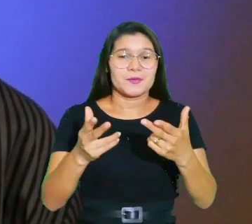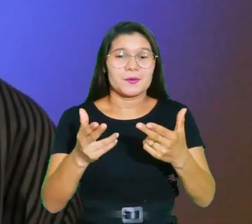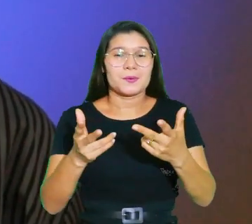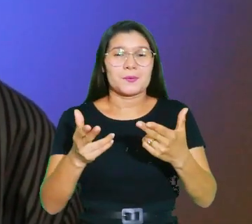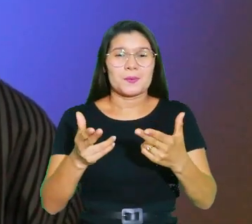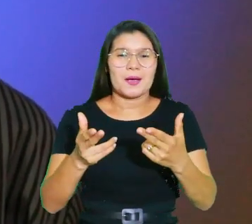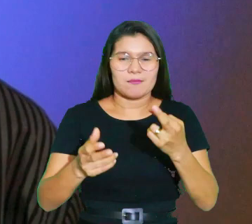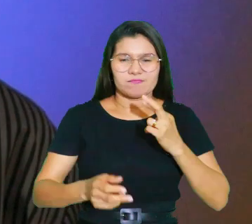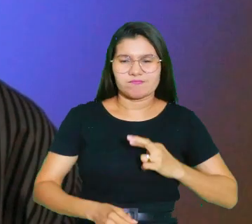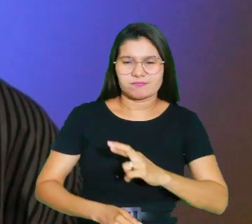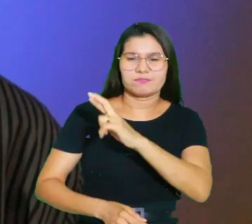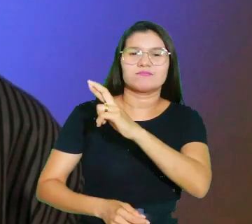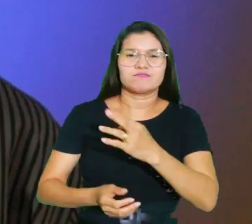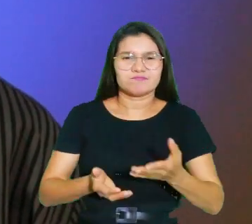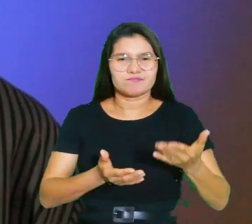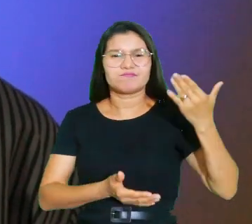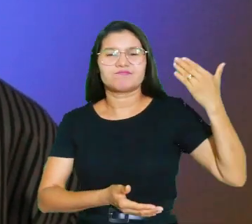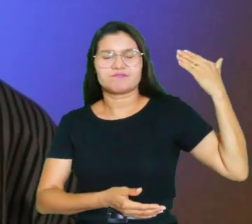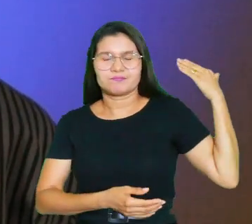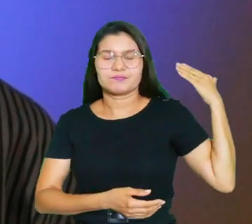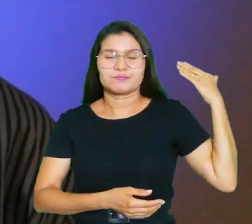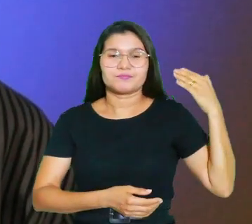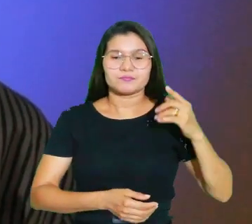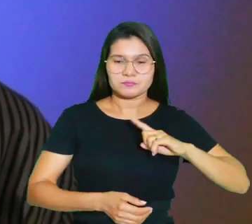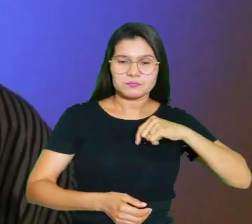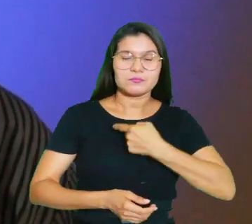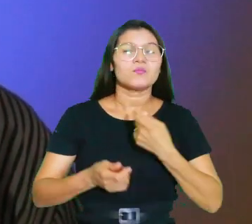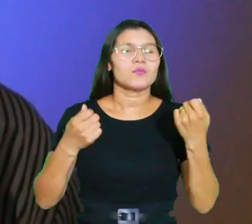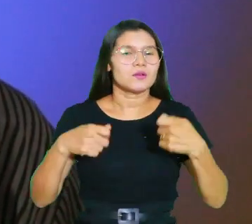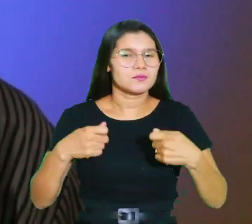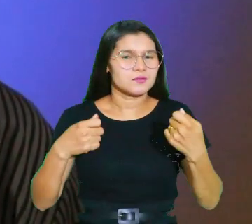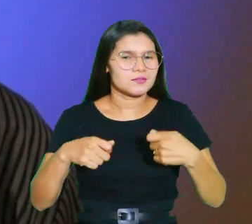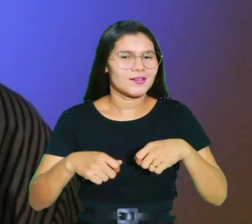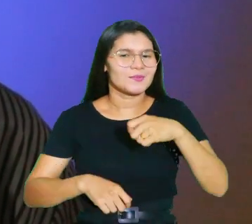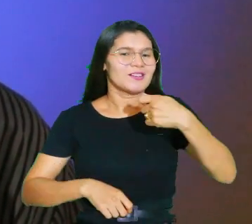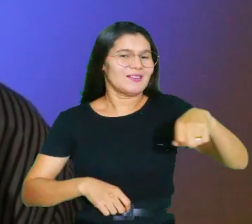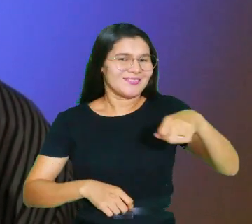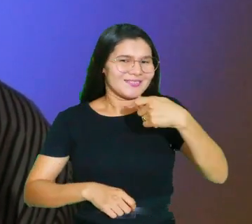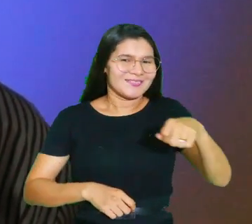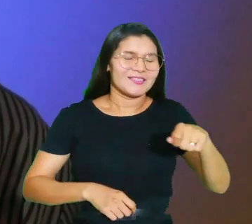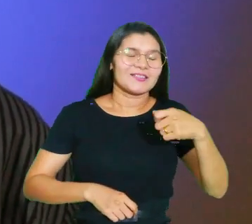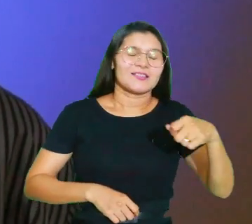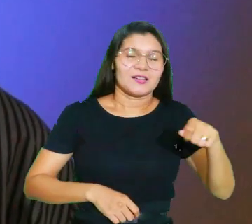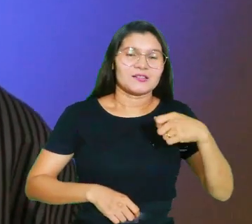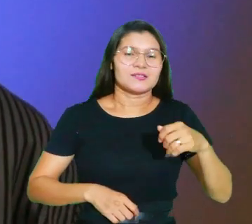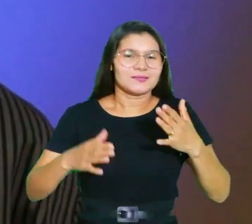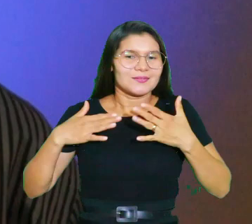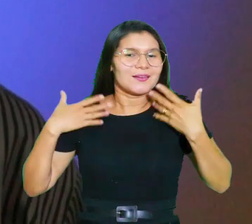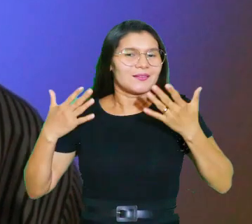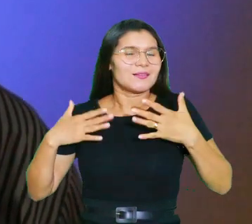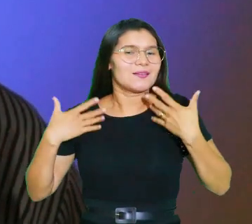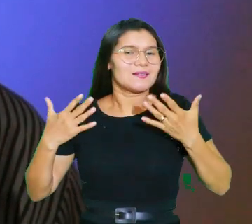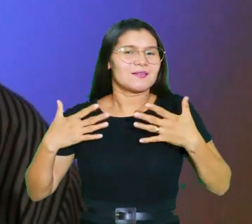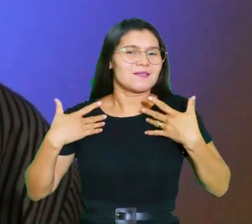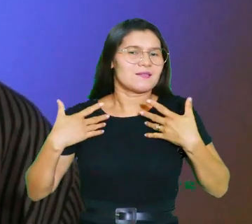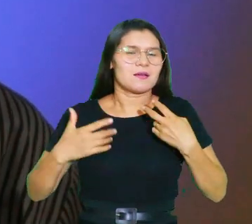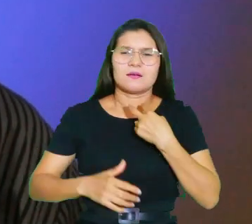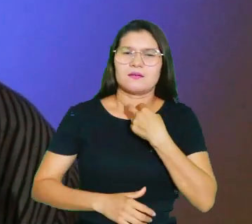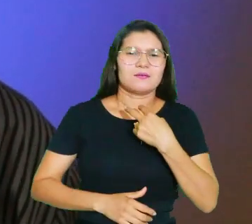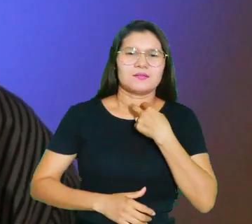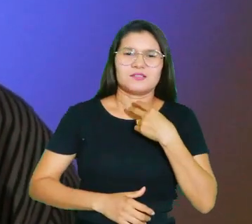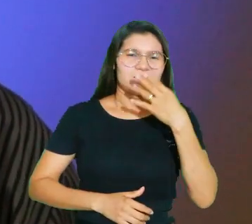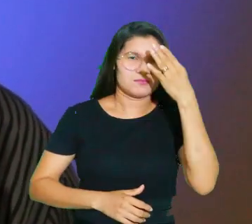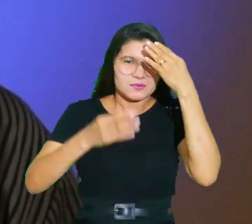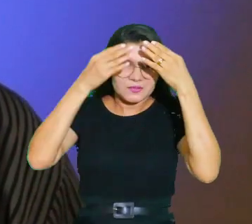religiosos austríacos, devemos sempre tocar os sinos da alegria, mas sem nos esquecermos de que